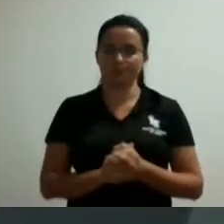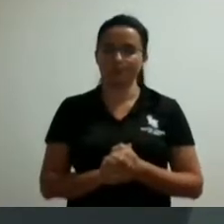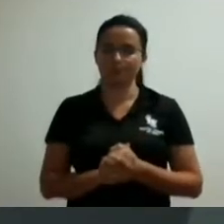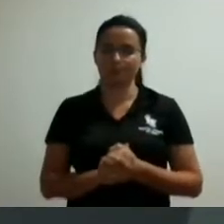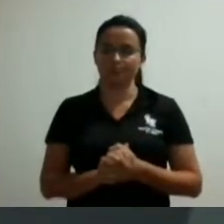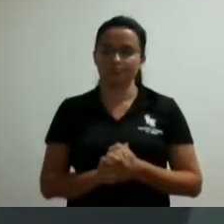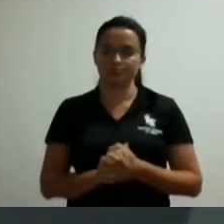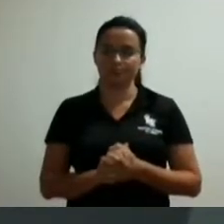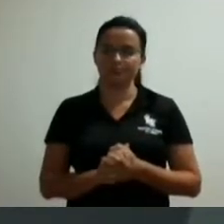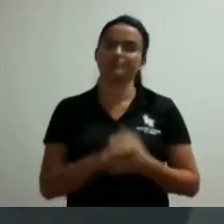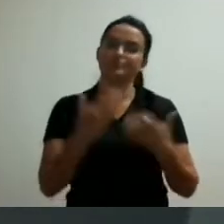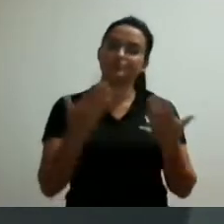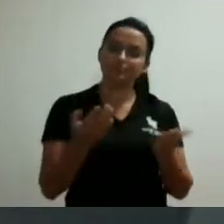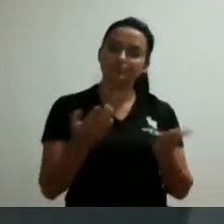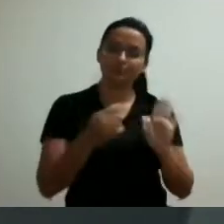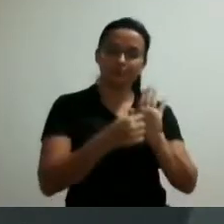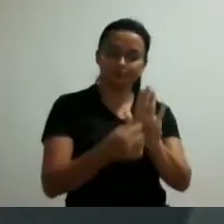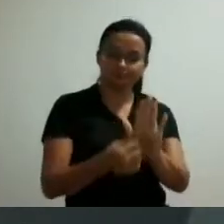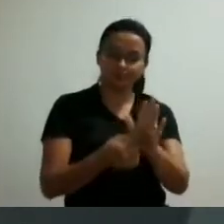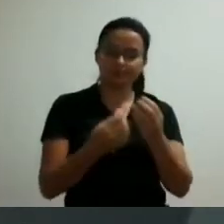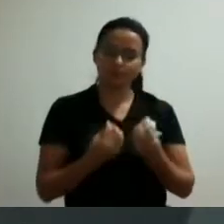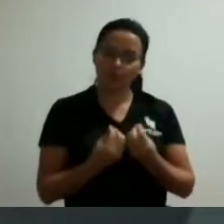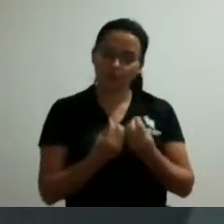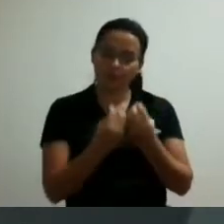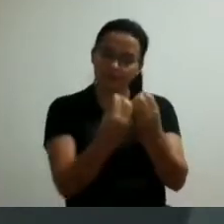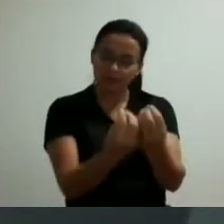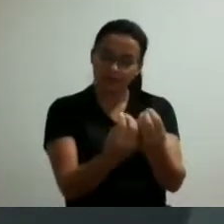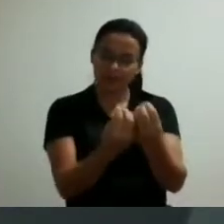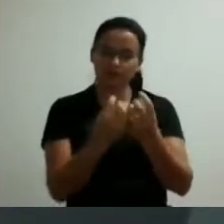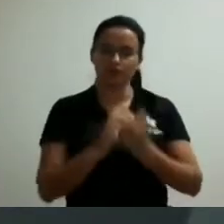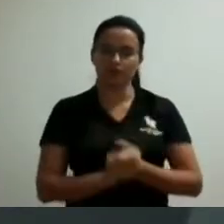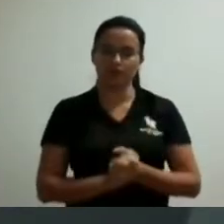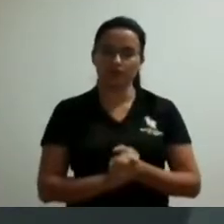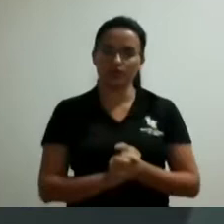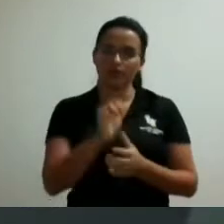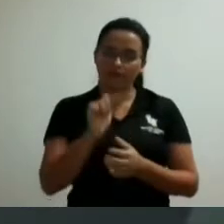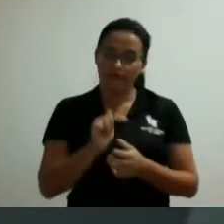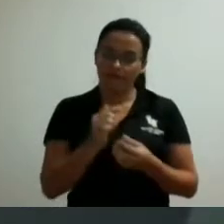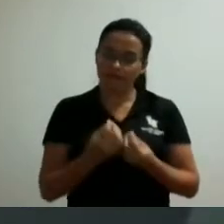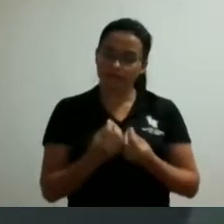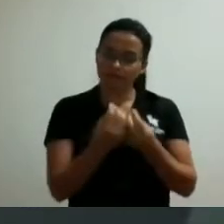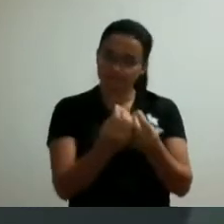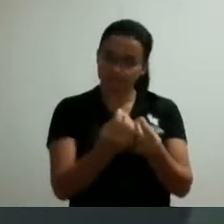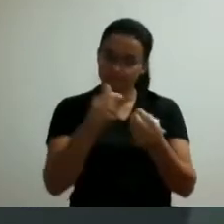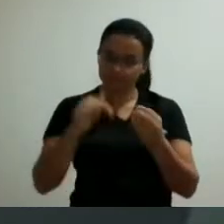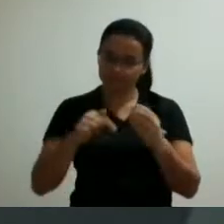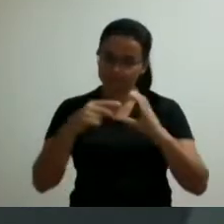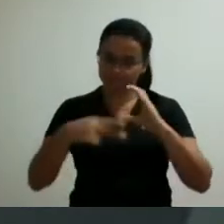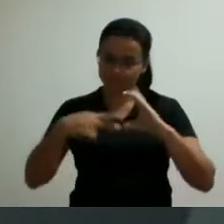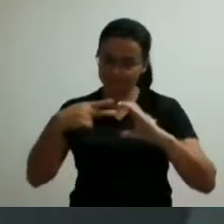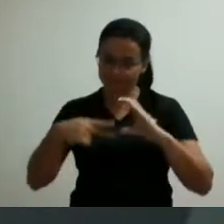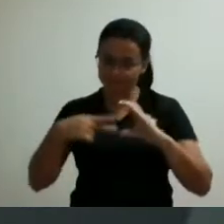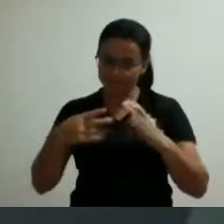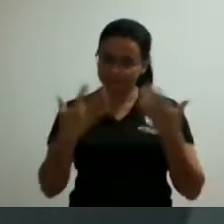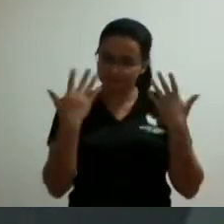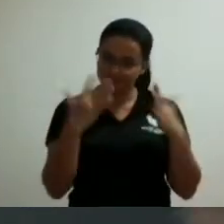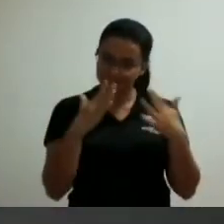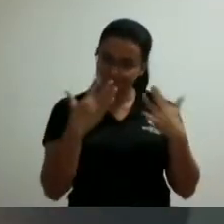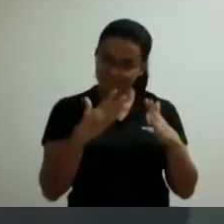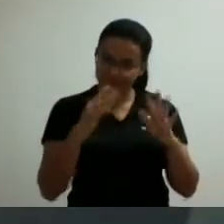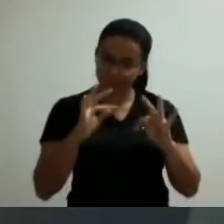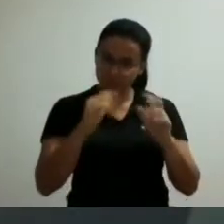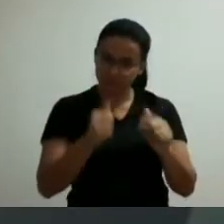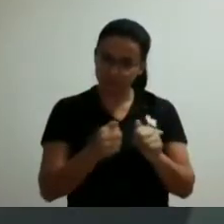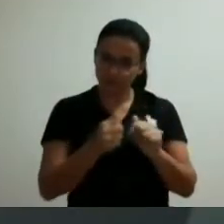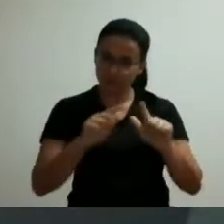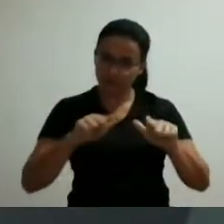destacamos que referida homenagem é apenas um ato singelo onde a casa do povo o parabeniza por todos seus feitos